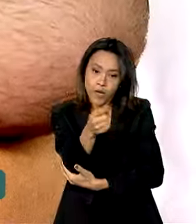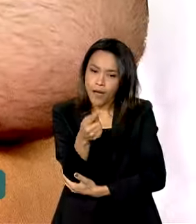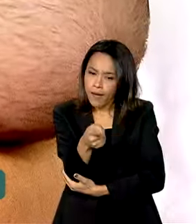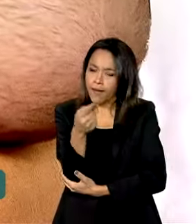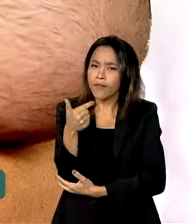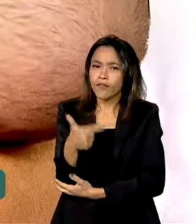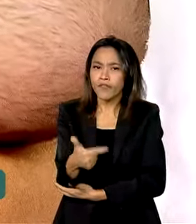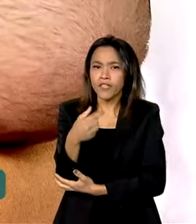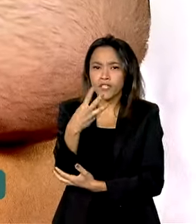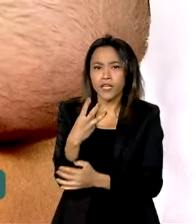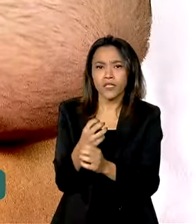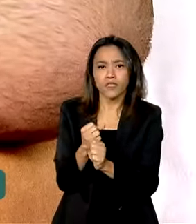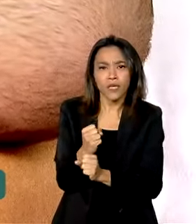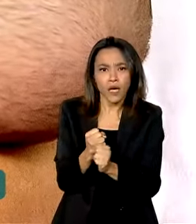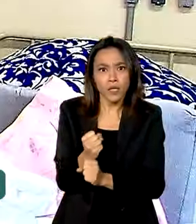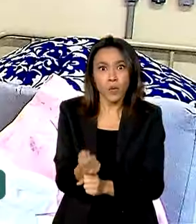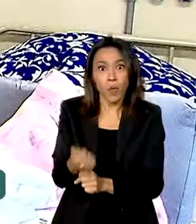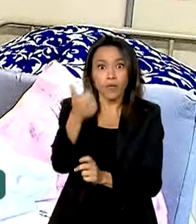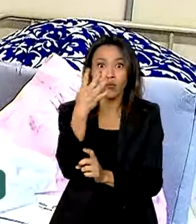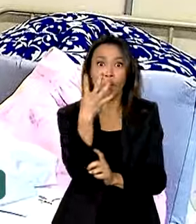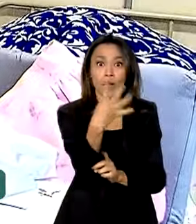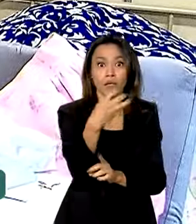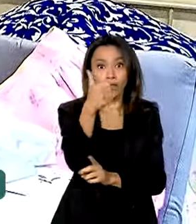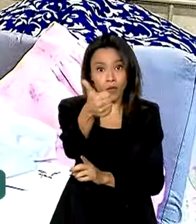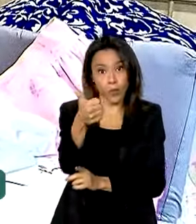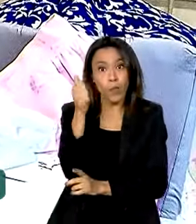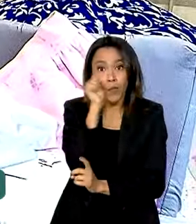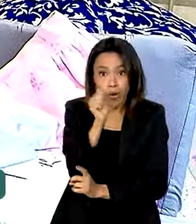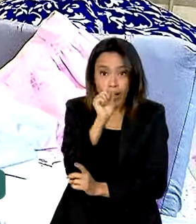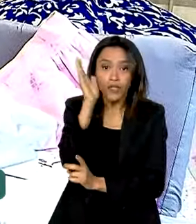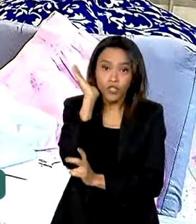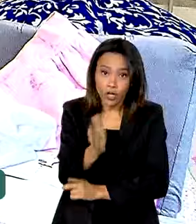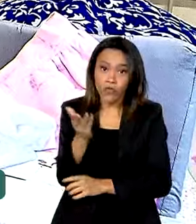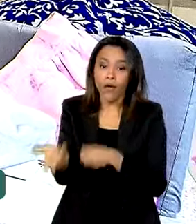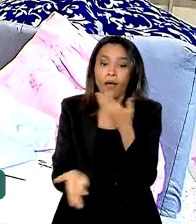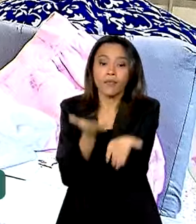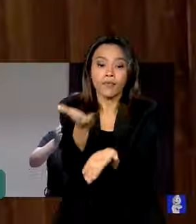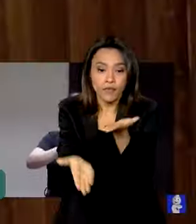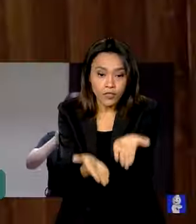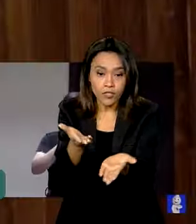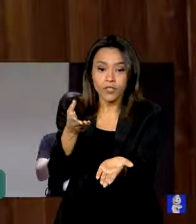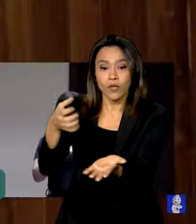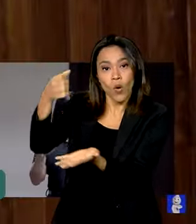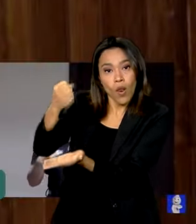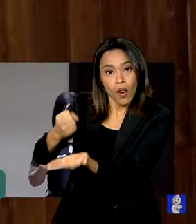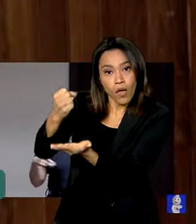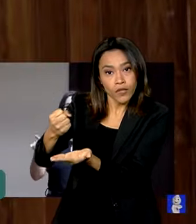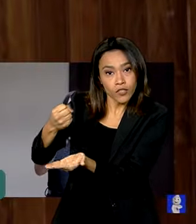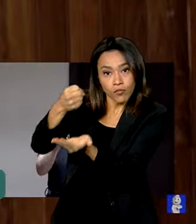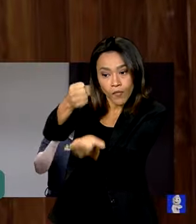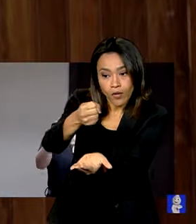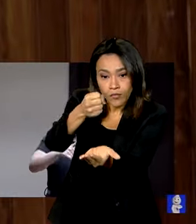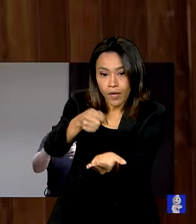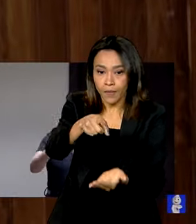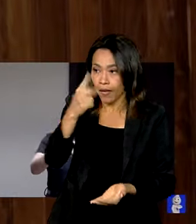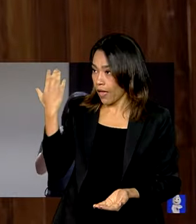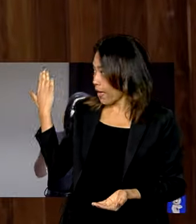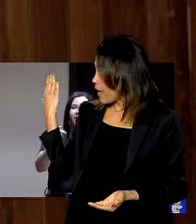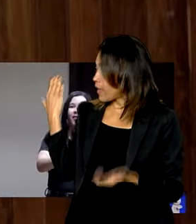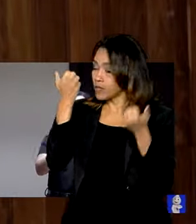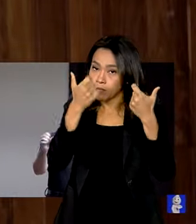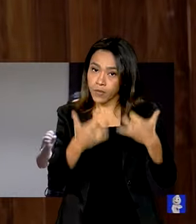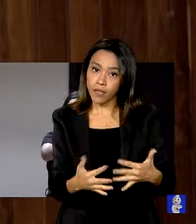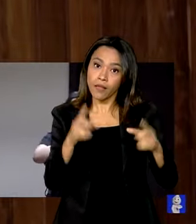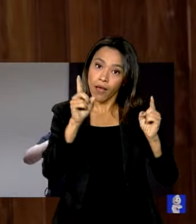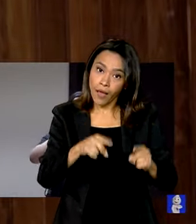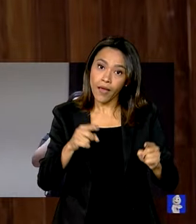41 milhões de mulheres foram atendidas nos bancos de leite. A gente está fazendo um trabalho, na verdade, por uma